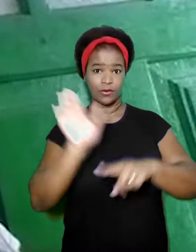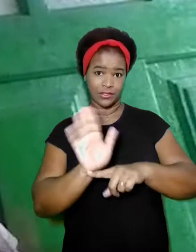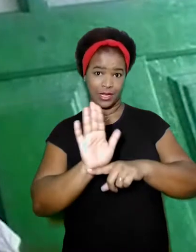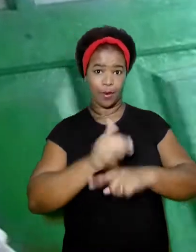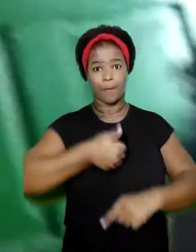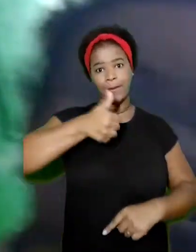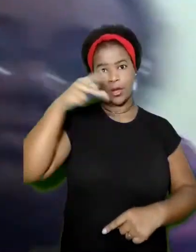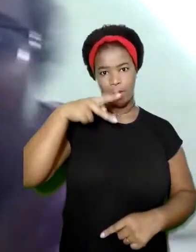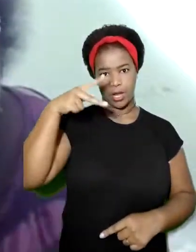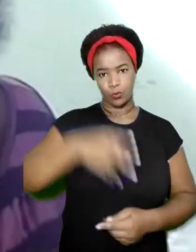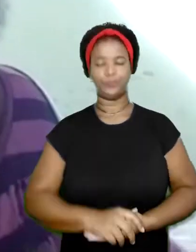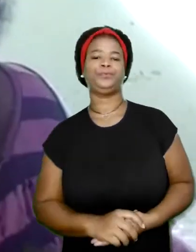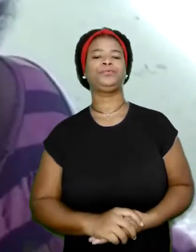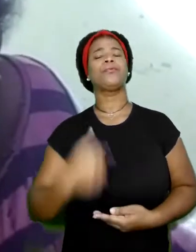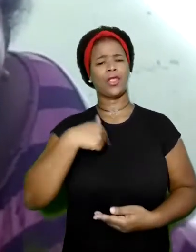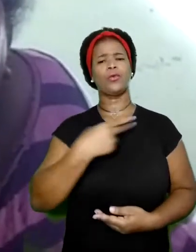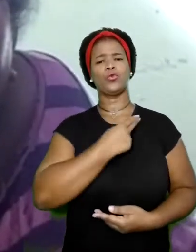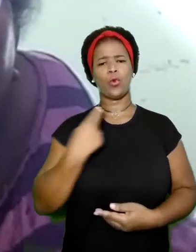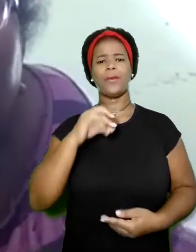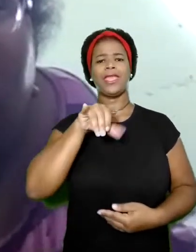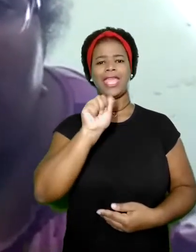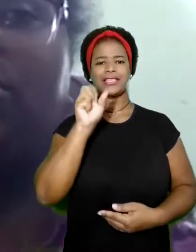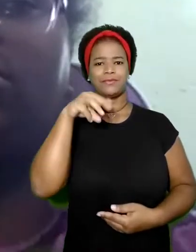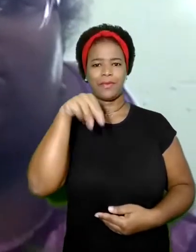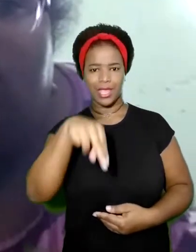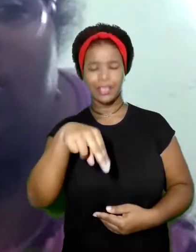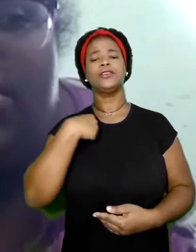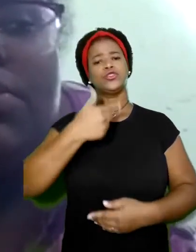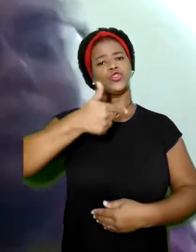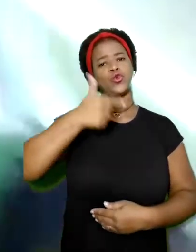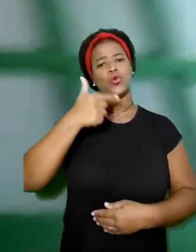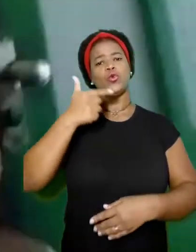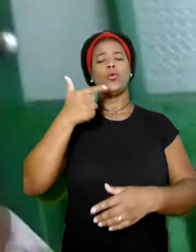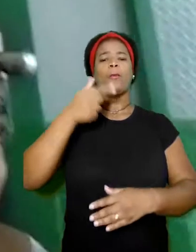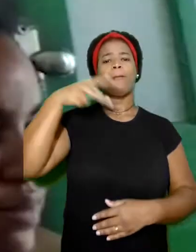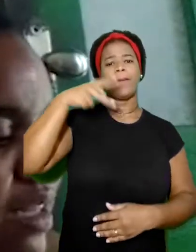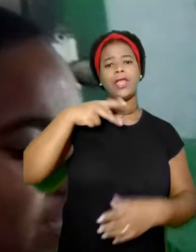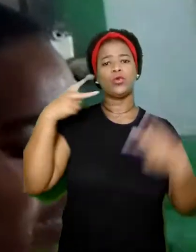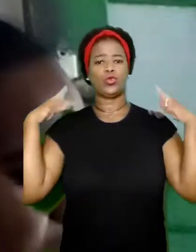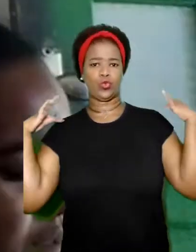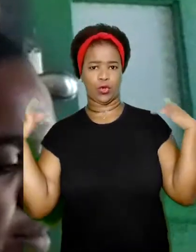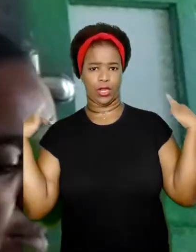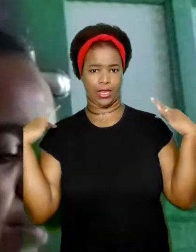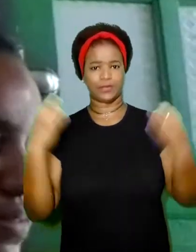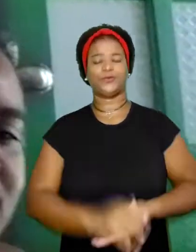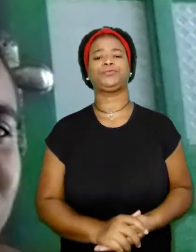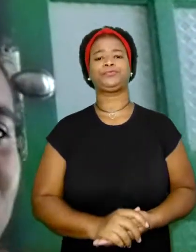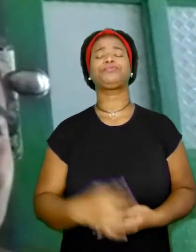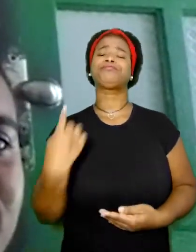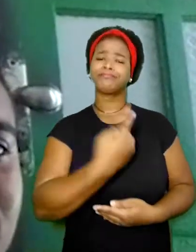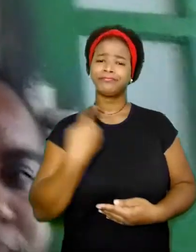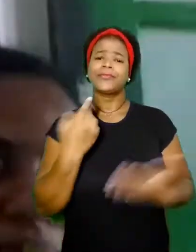primeiro período Eu sou a Yasmin, estou no segundo período do turismo O que a gente faz